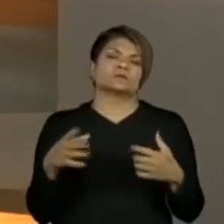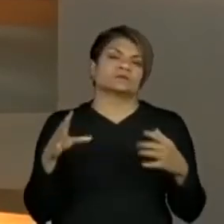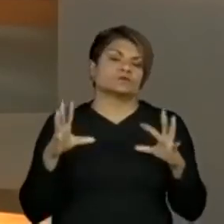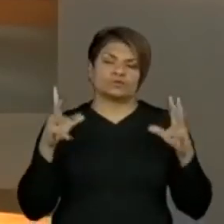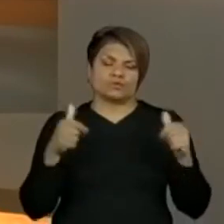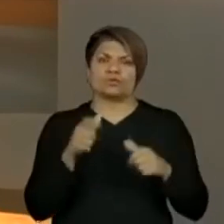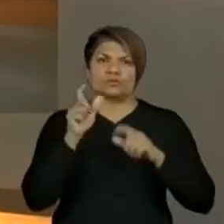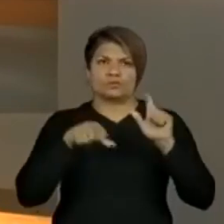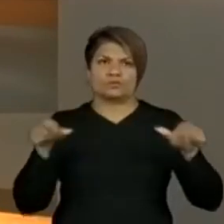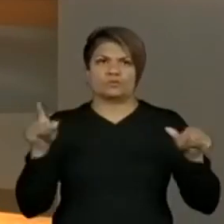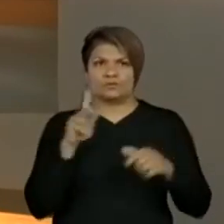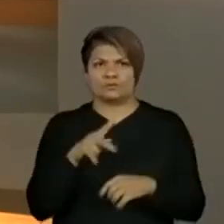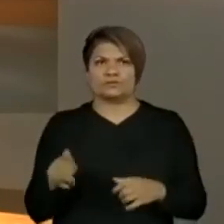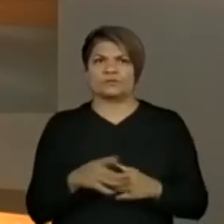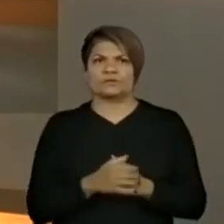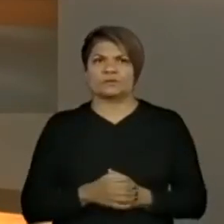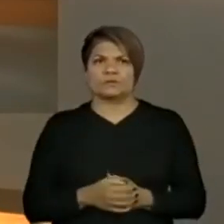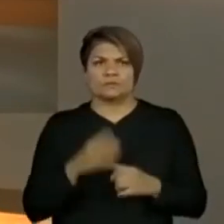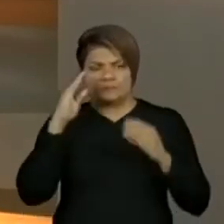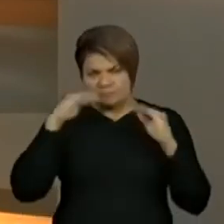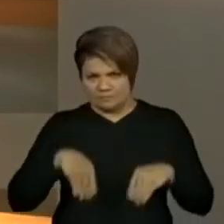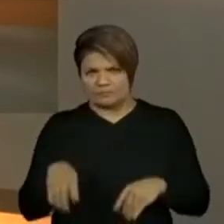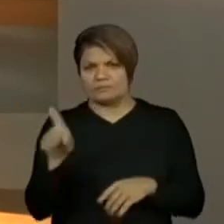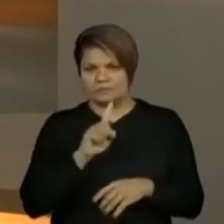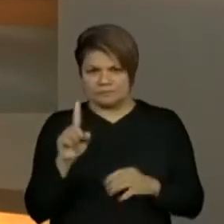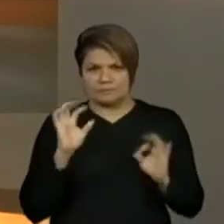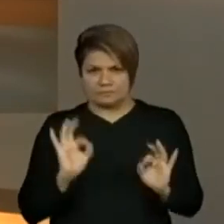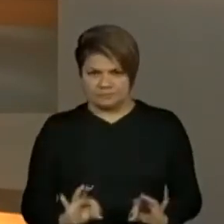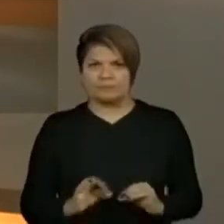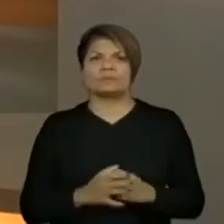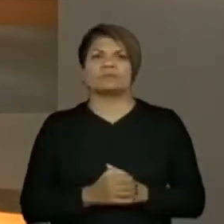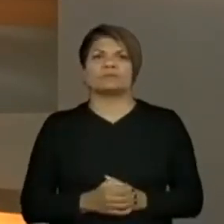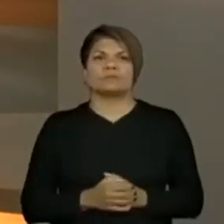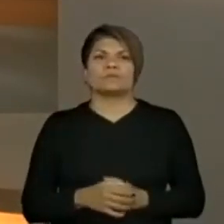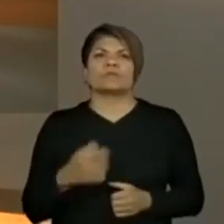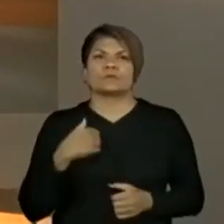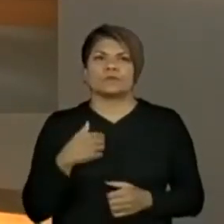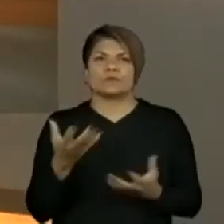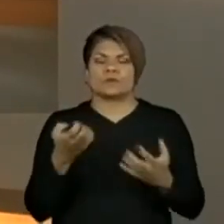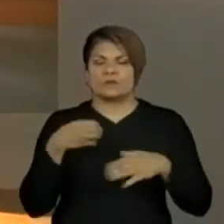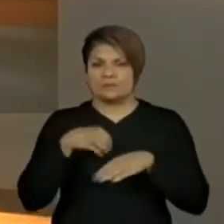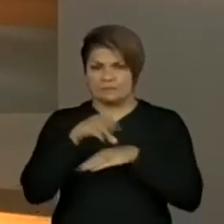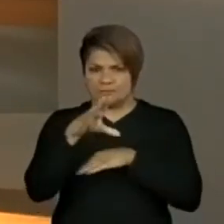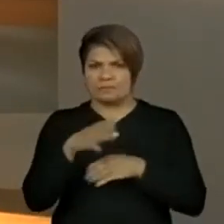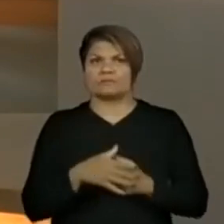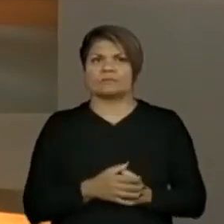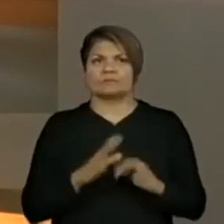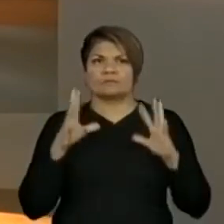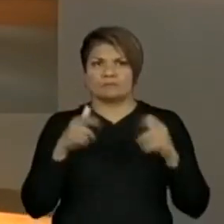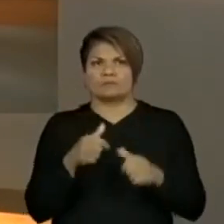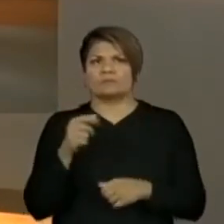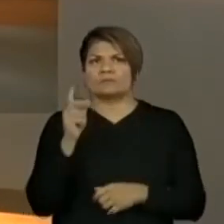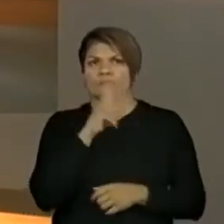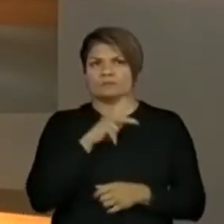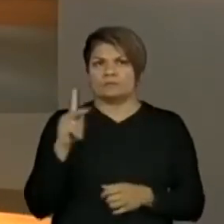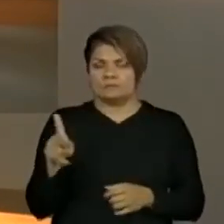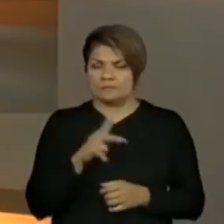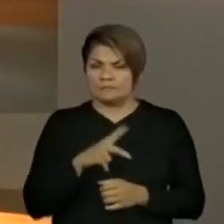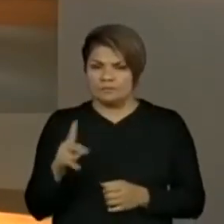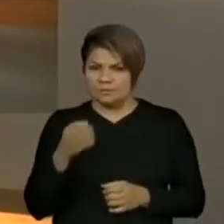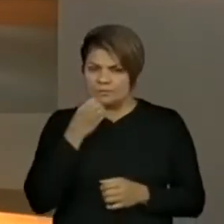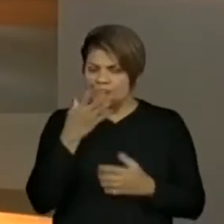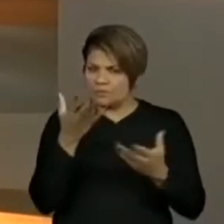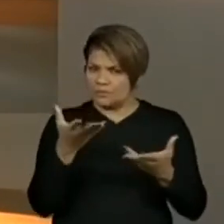professores junto com vocês, tá? Então, não desanimem, certo? Quero dar as boas-vindas a todos os professores que estão aqui no nosso chat e